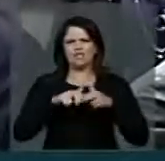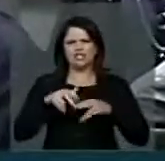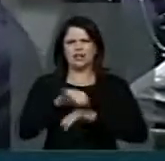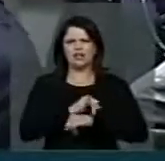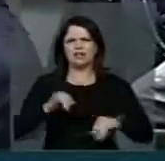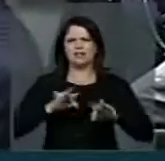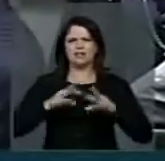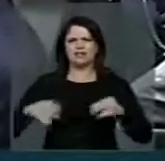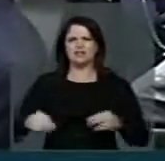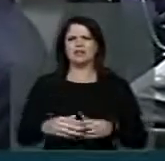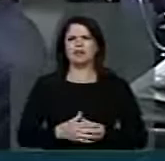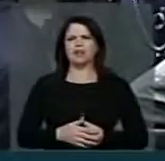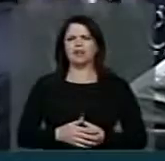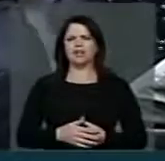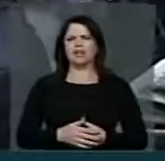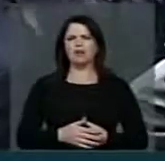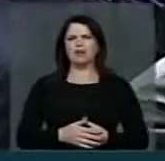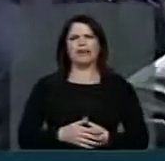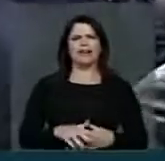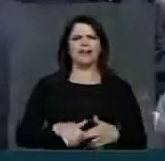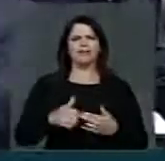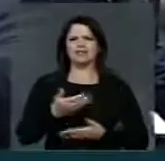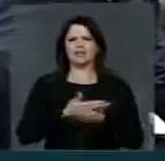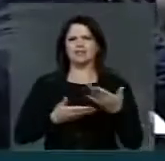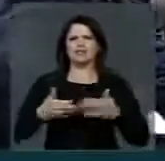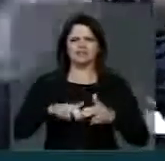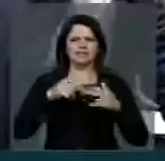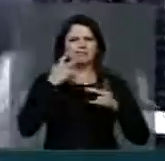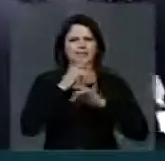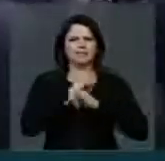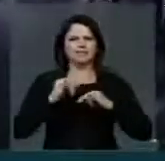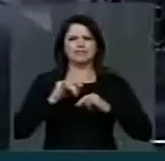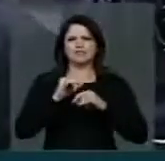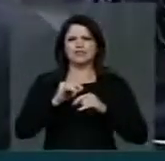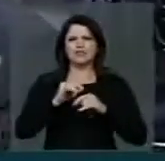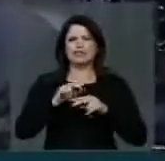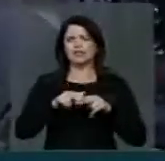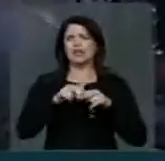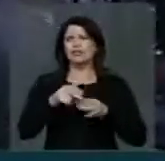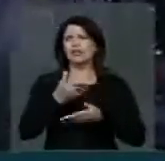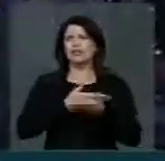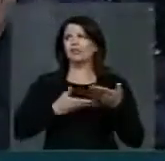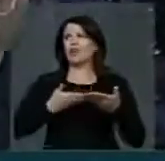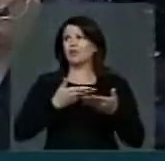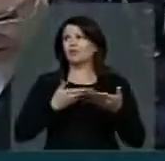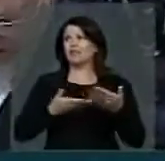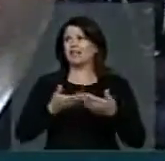país, junto com ele, o presidente da Caixa. E parece que não houve nada, infelizmente.